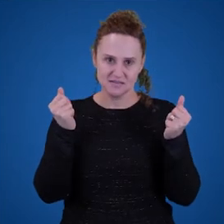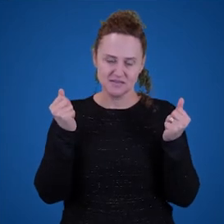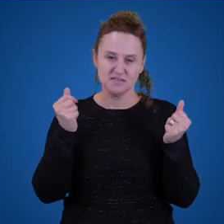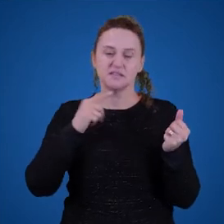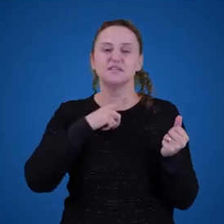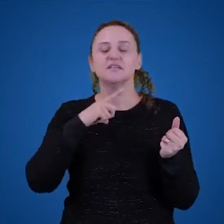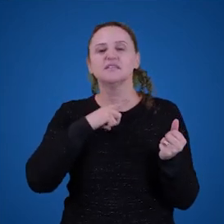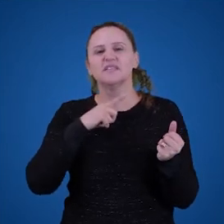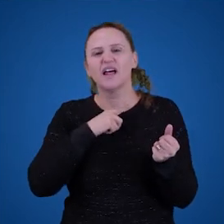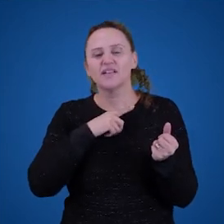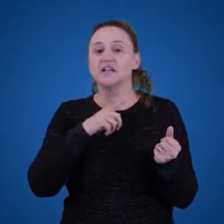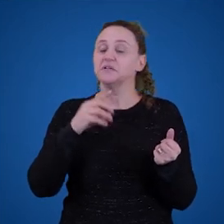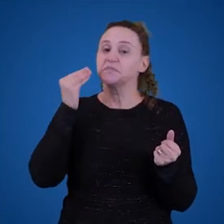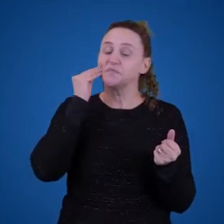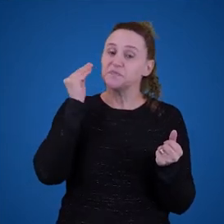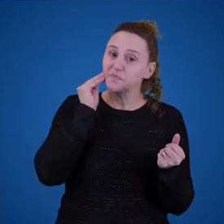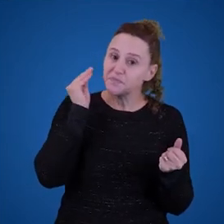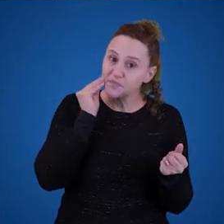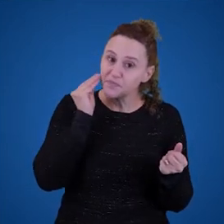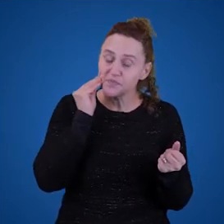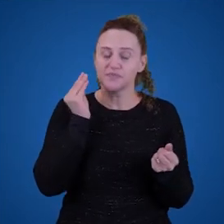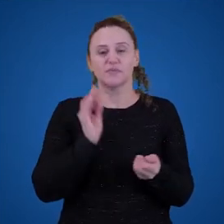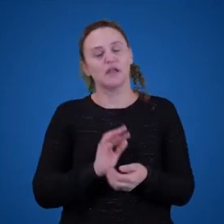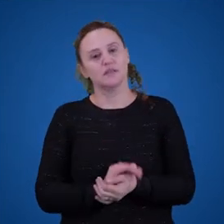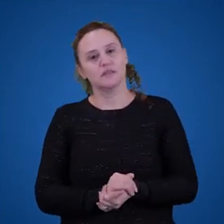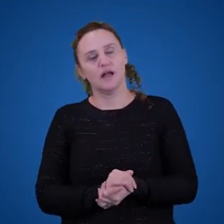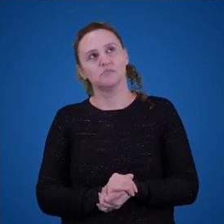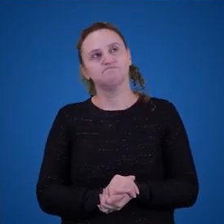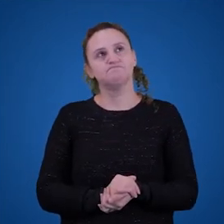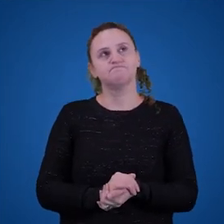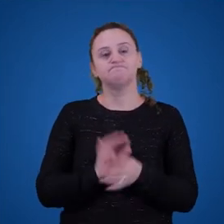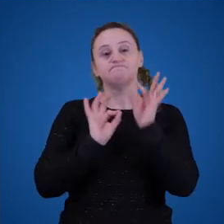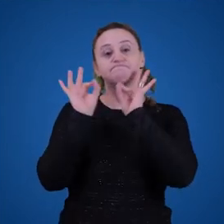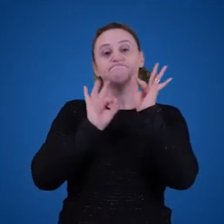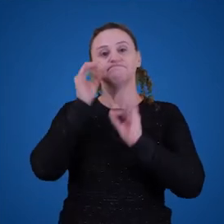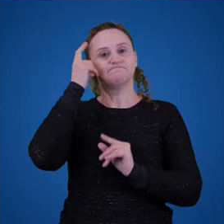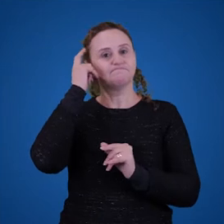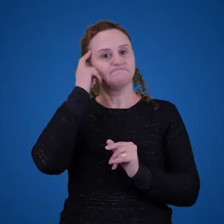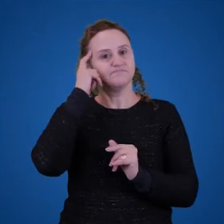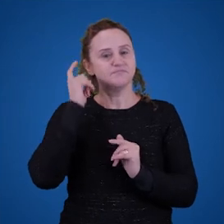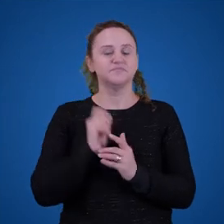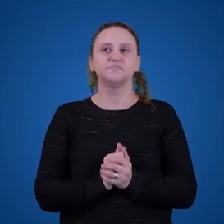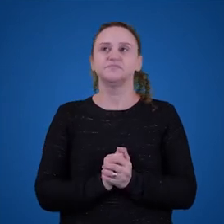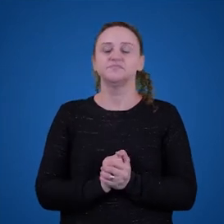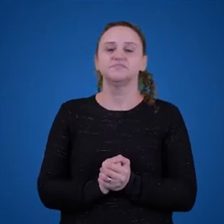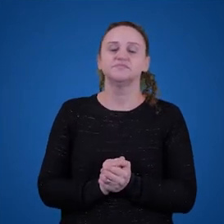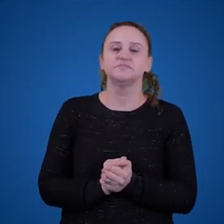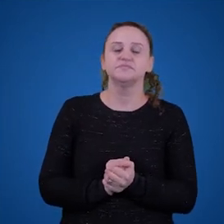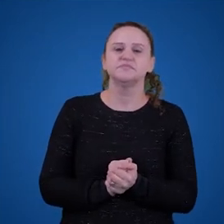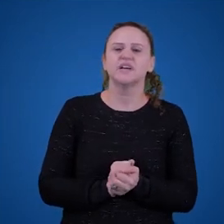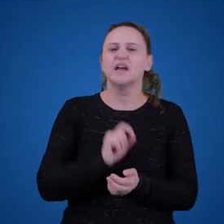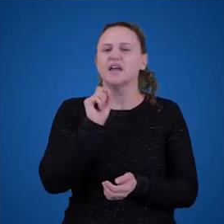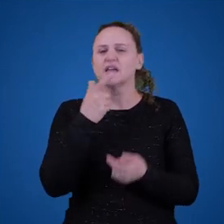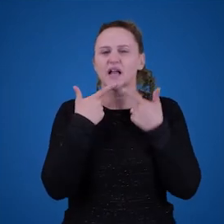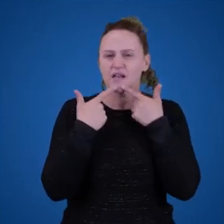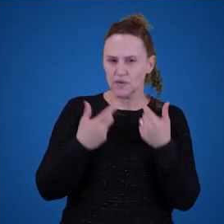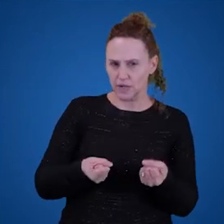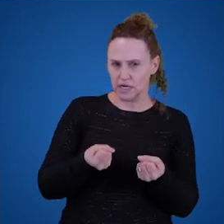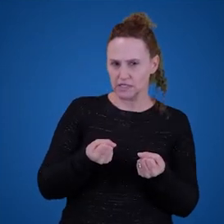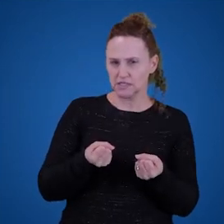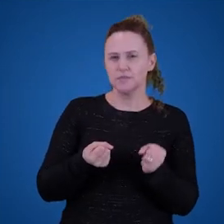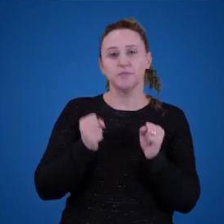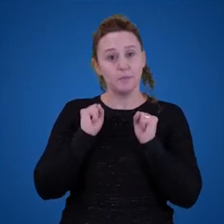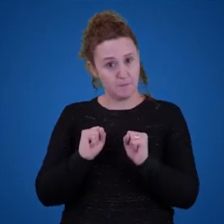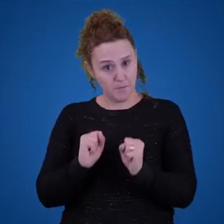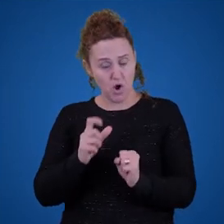tentar concatenar algumas ideias. Primeiro, é que uma linguagem, ela pode ou não